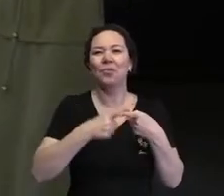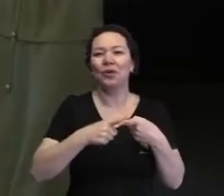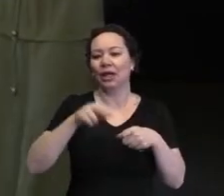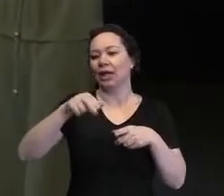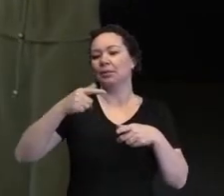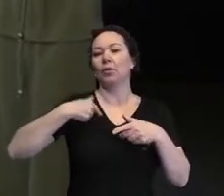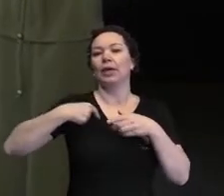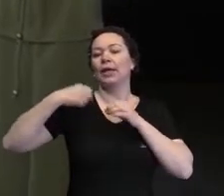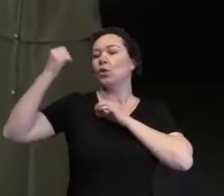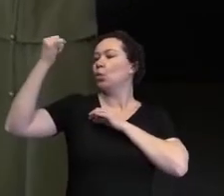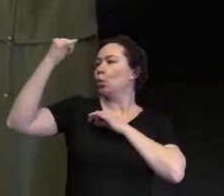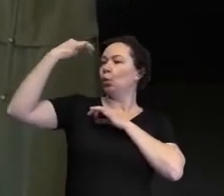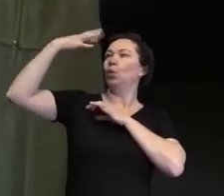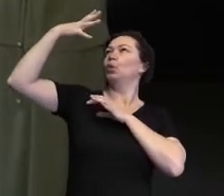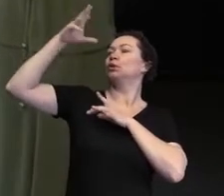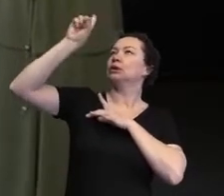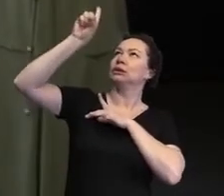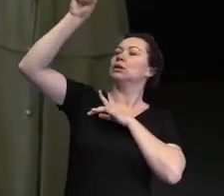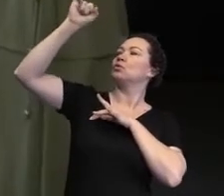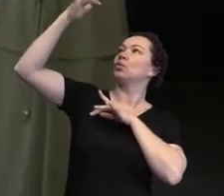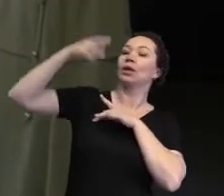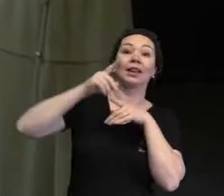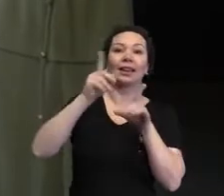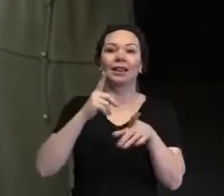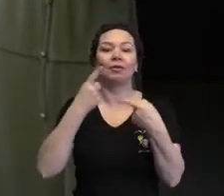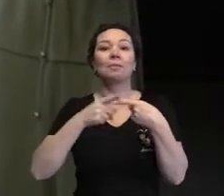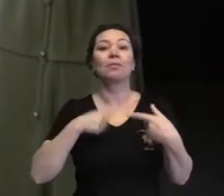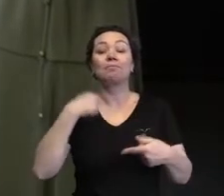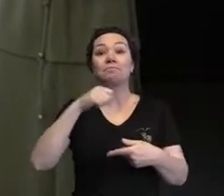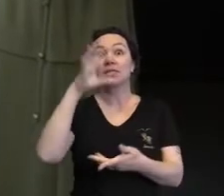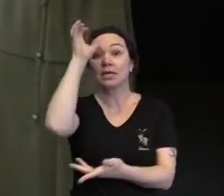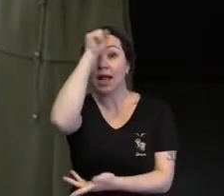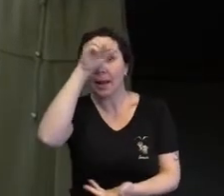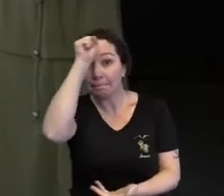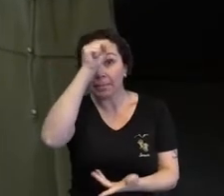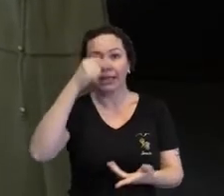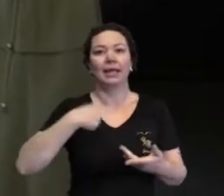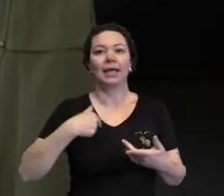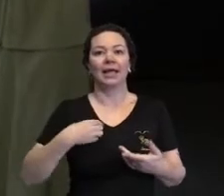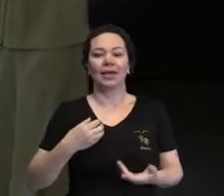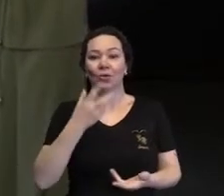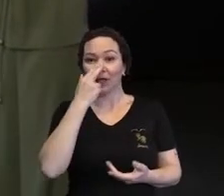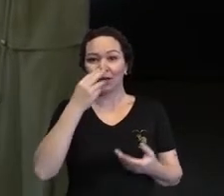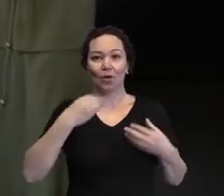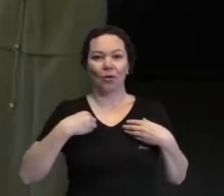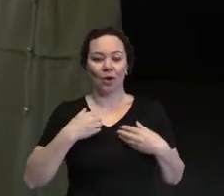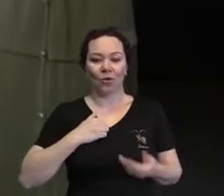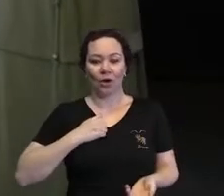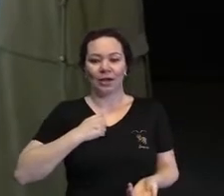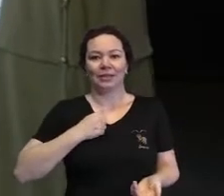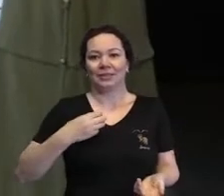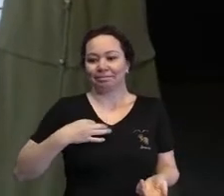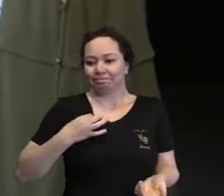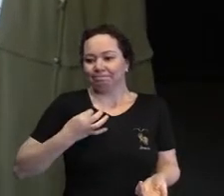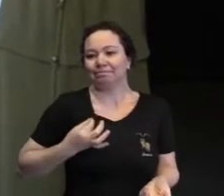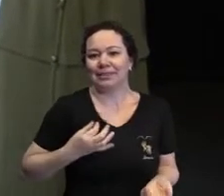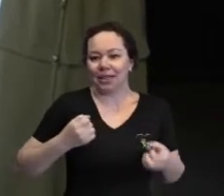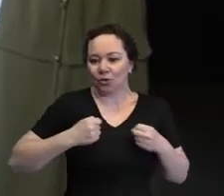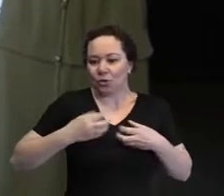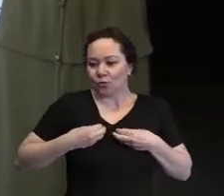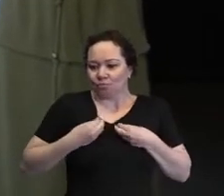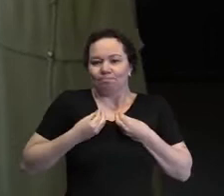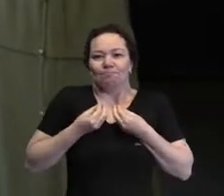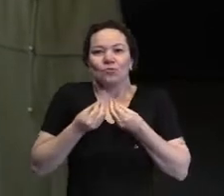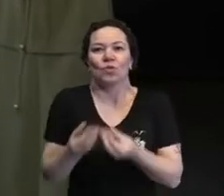iluminados, longe disso. Mas é porque a gente tem que aprender a se doar. E aceitar que, muitas vezes, o hiperfoco